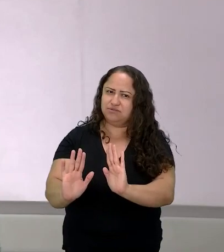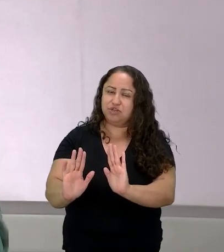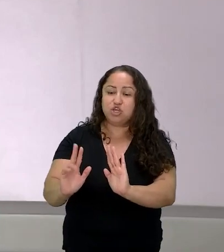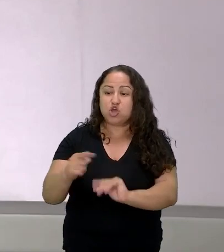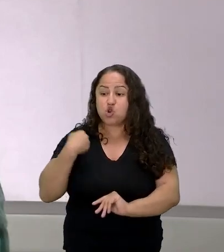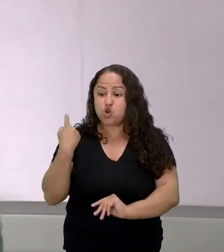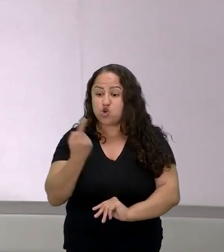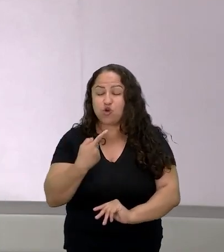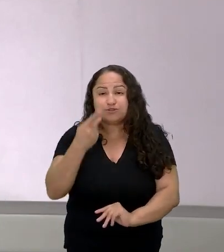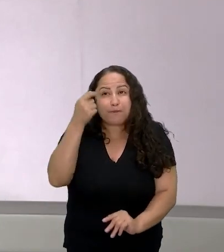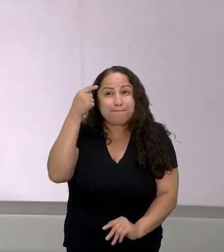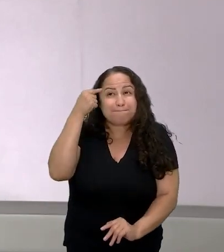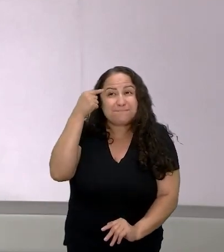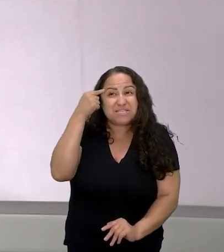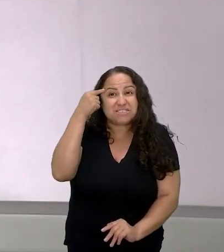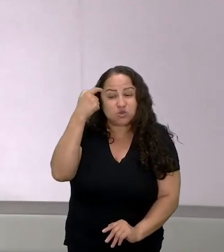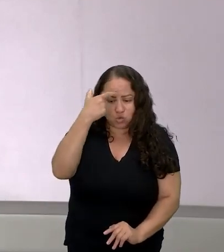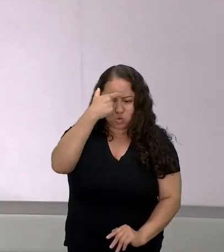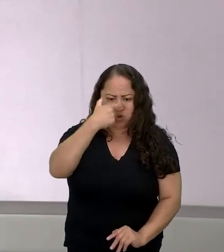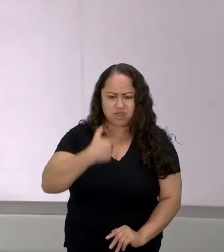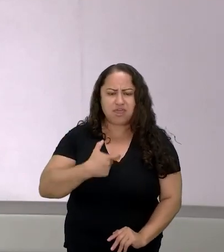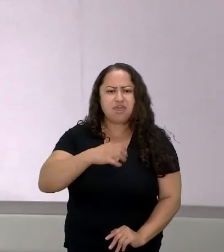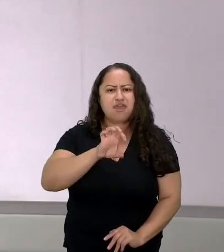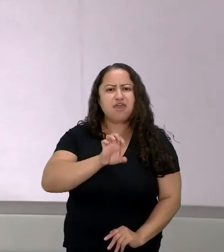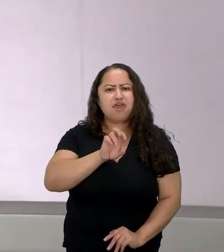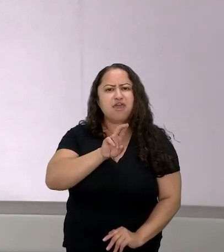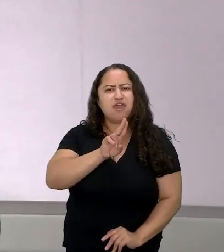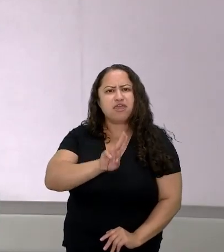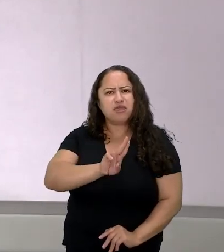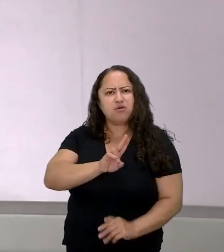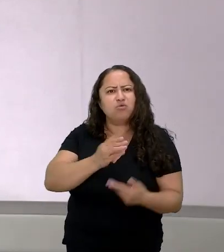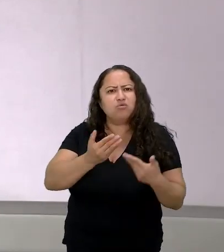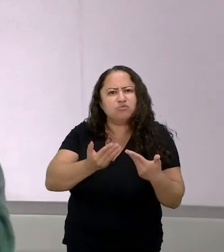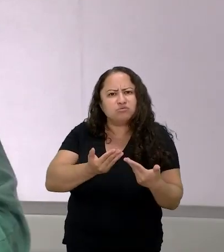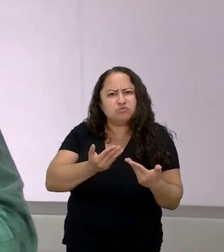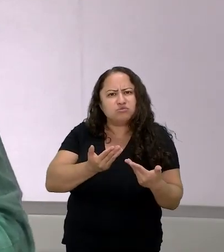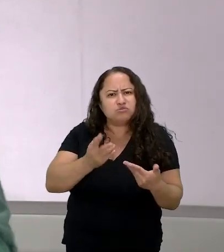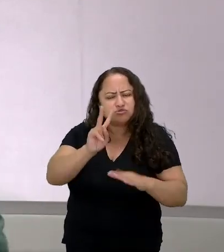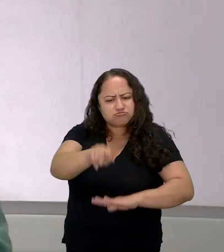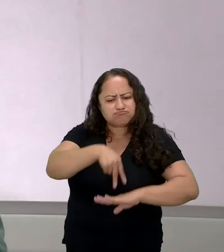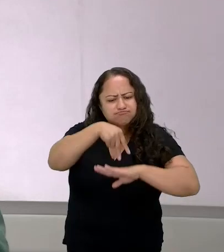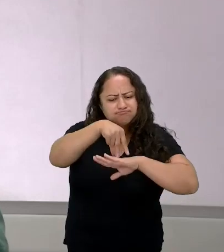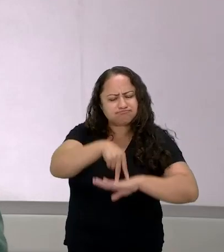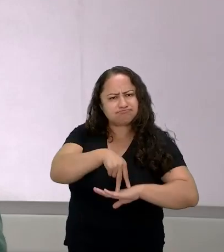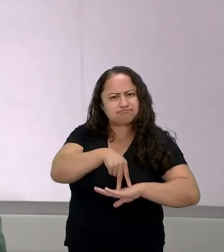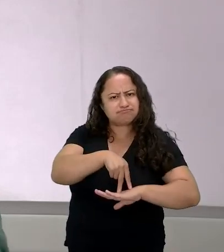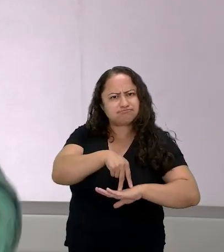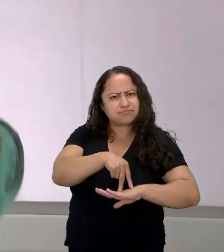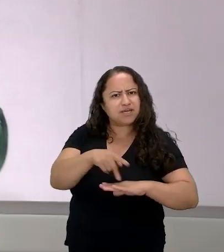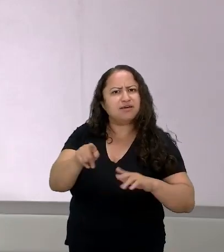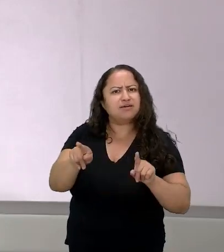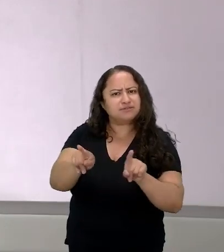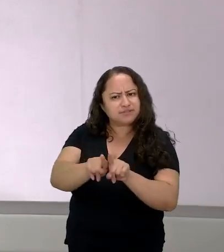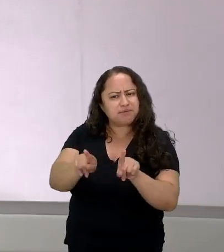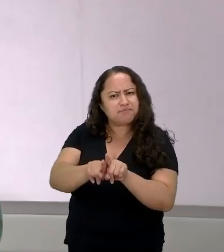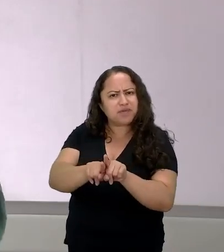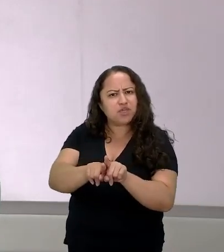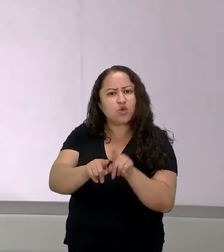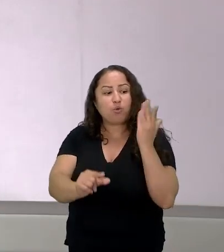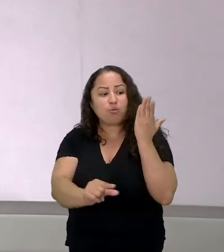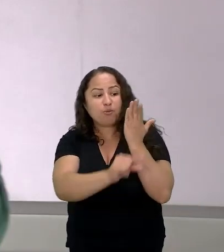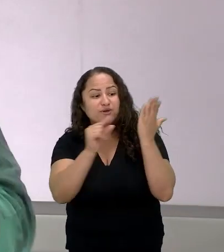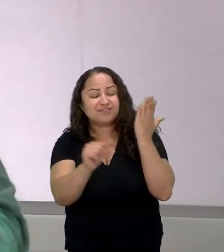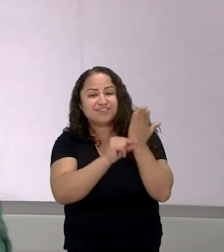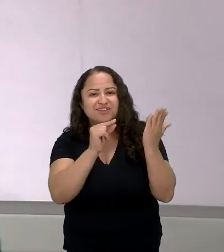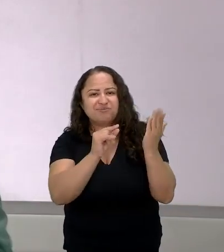penso que ela através desse título acaba nos colocando também como autores como